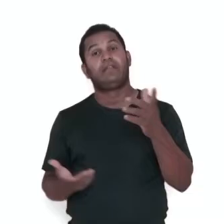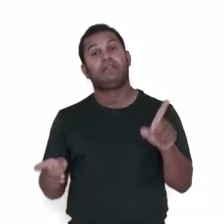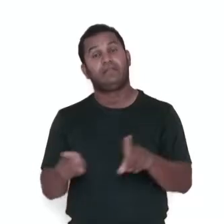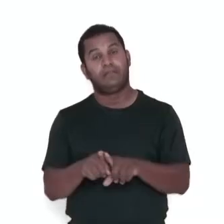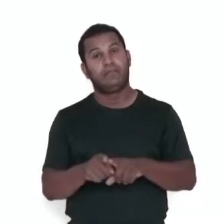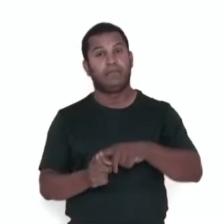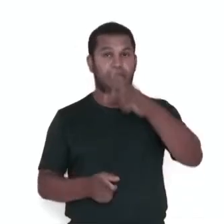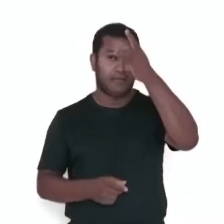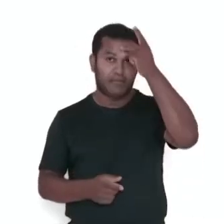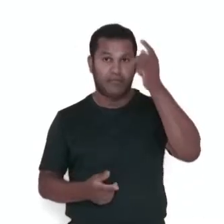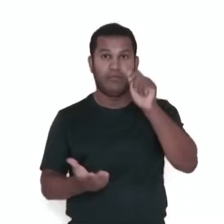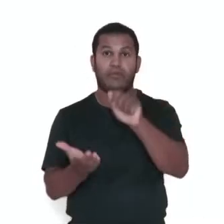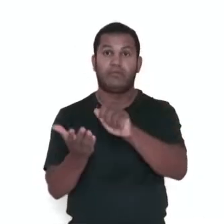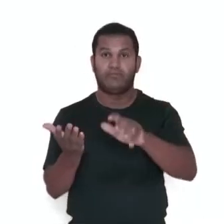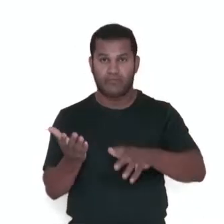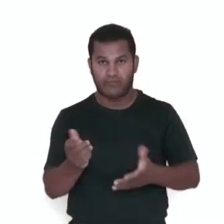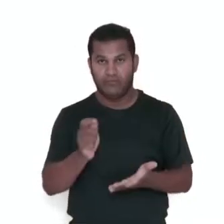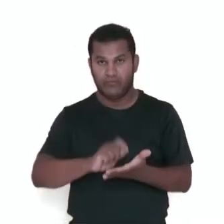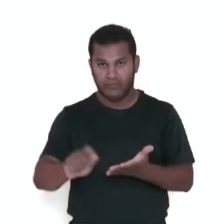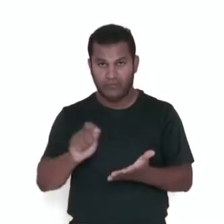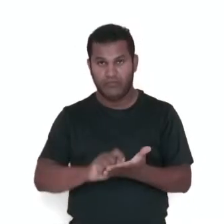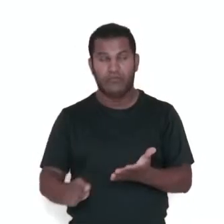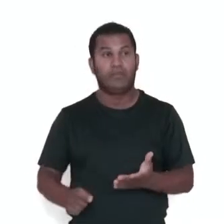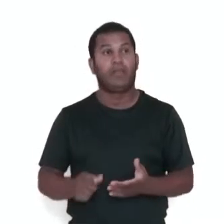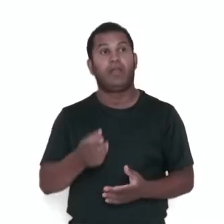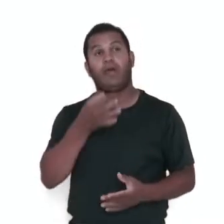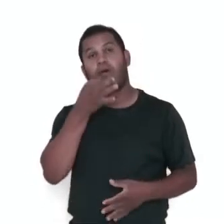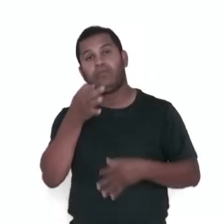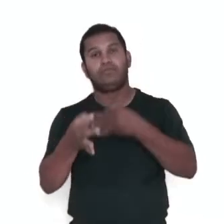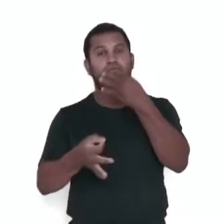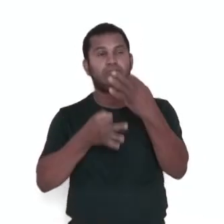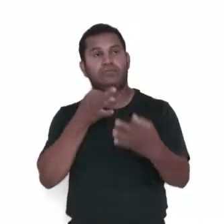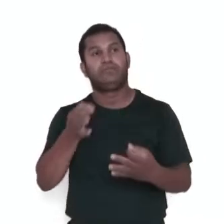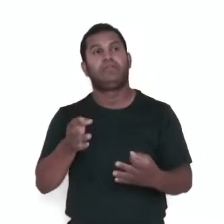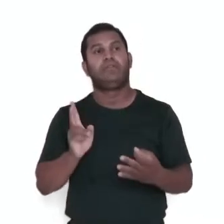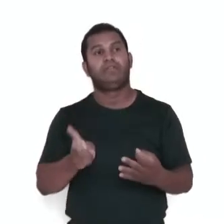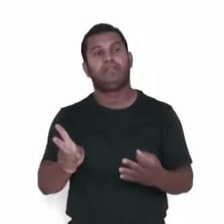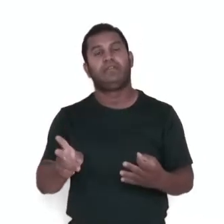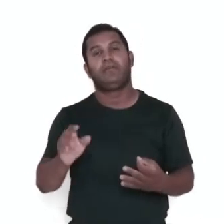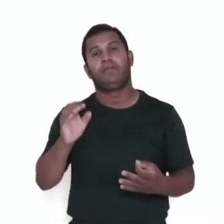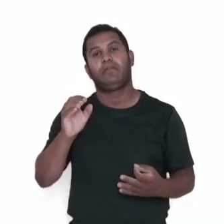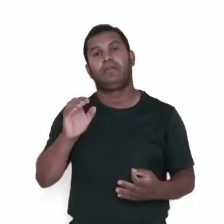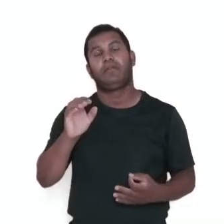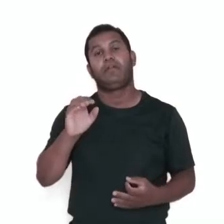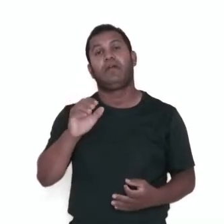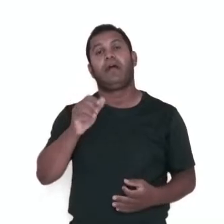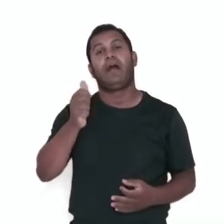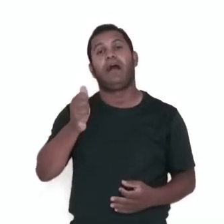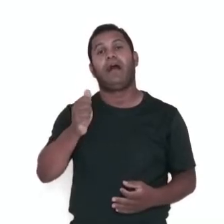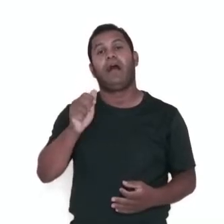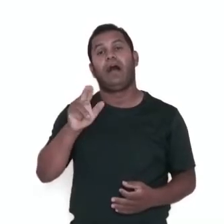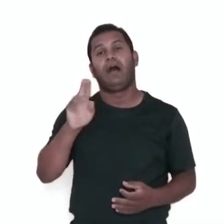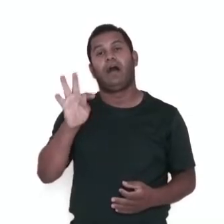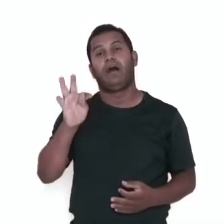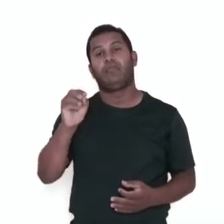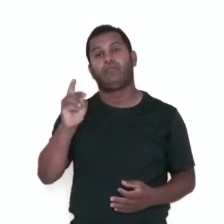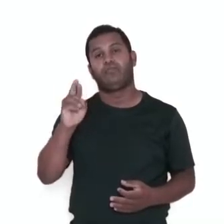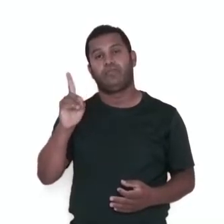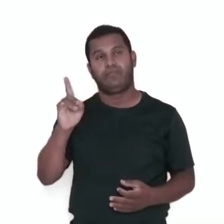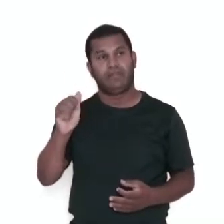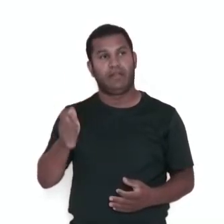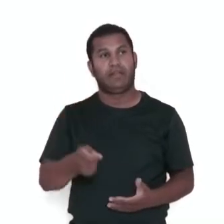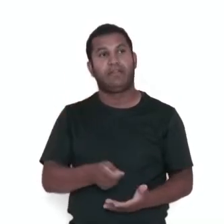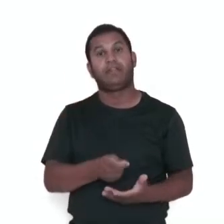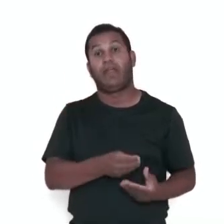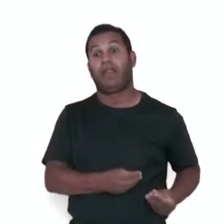opinião, usa alguns argumentos. Os tipos de argumentos são os seguintes. Argumento de autoridade, que é sustentado pela citação